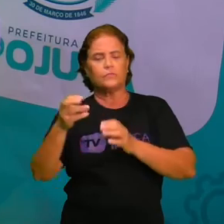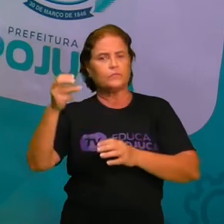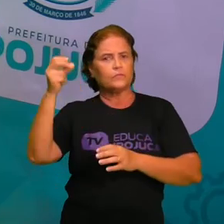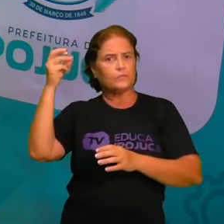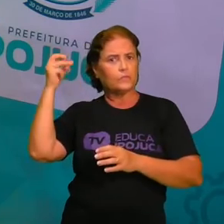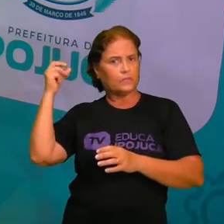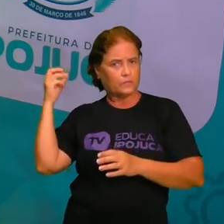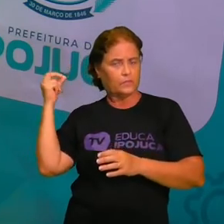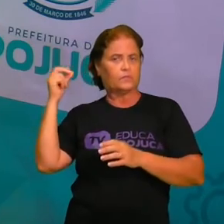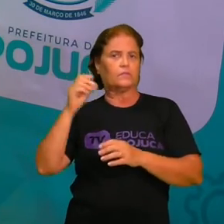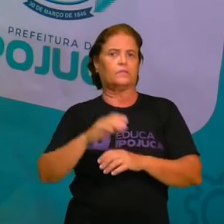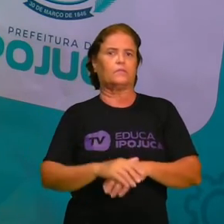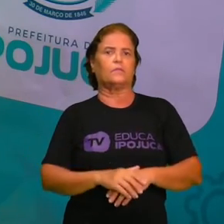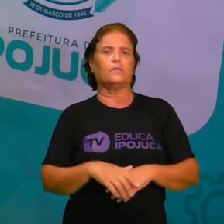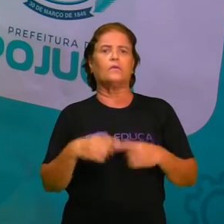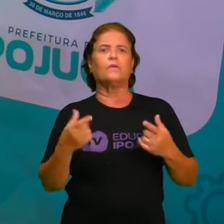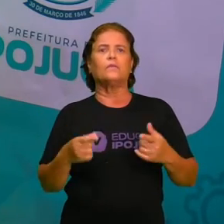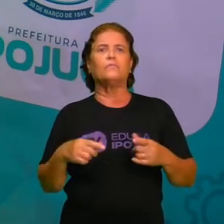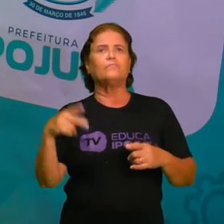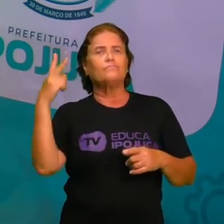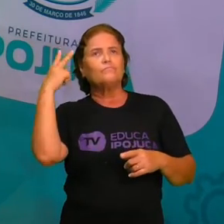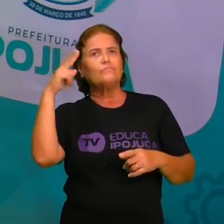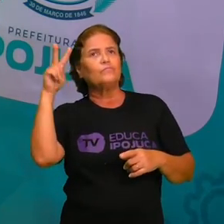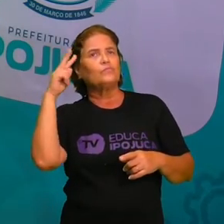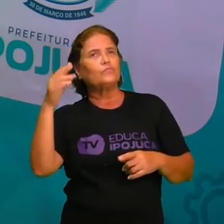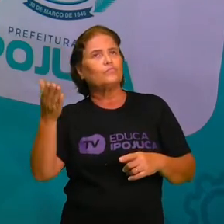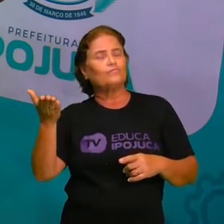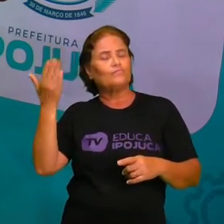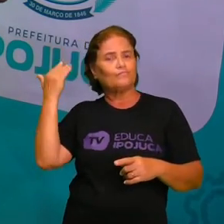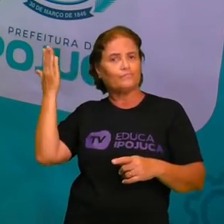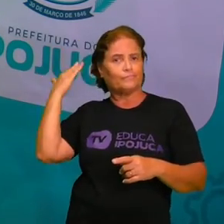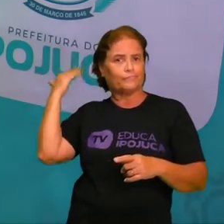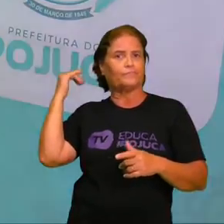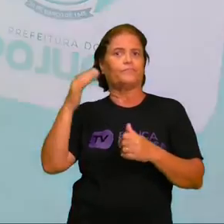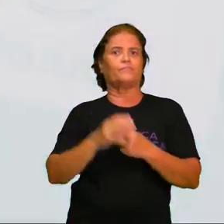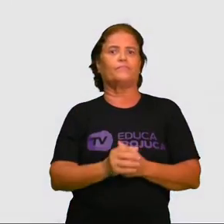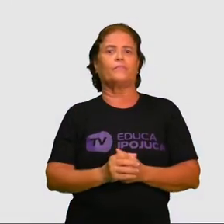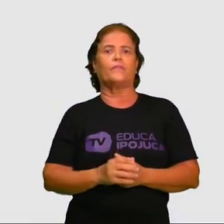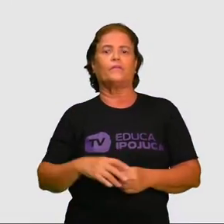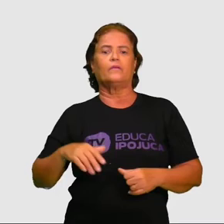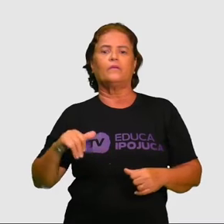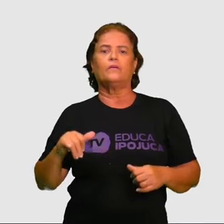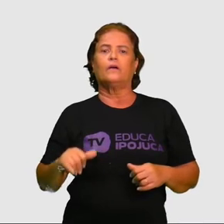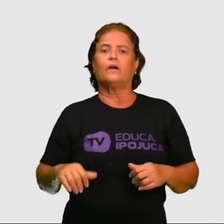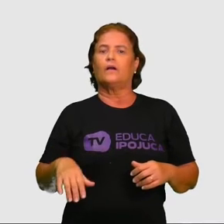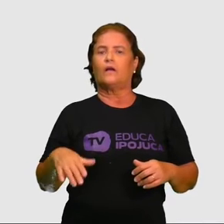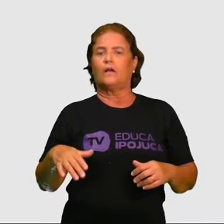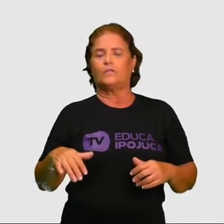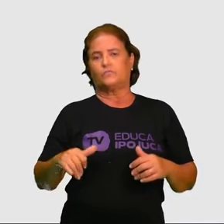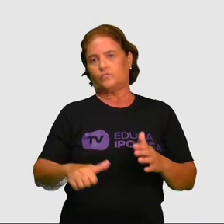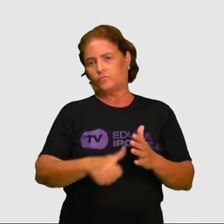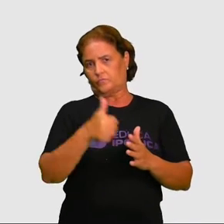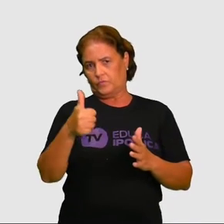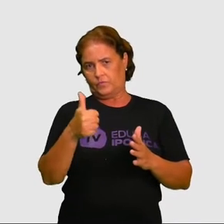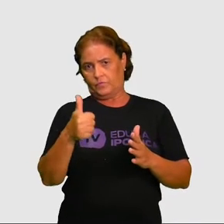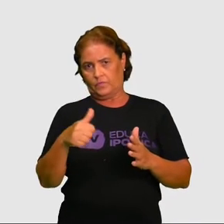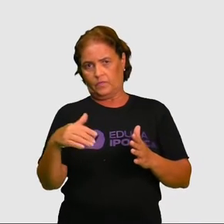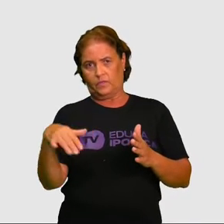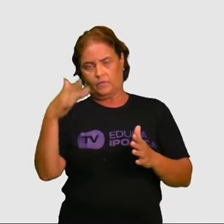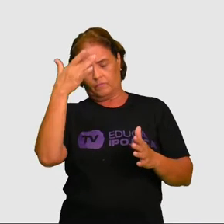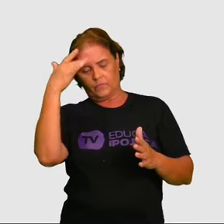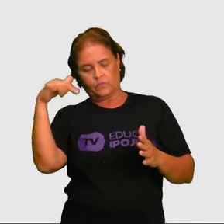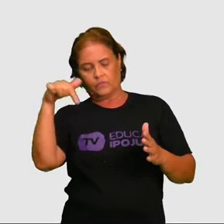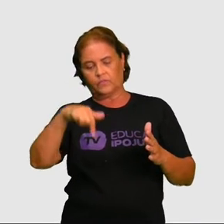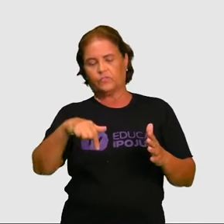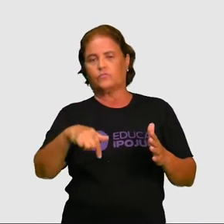um pouco da nossa história, de quem fez essa ocupação desde lá de trás. E esses primeiros colonos que se estabeleceram aqui, após a